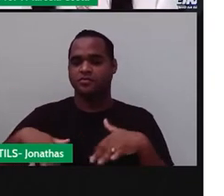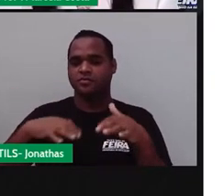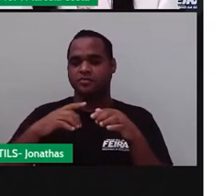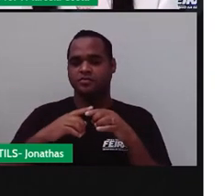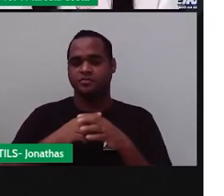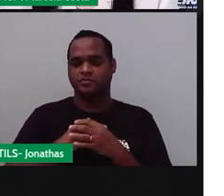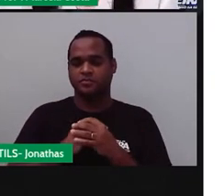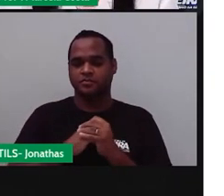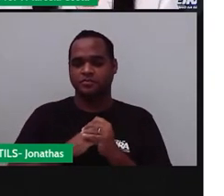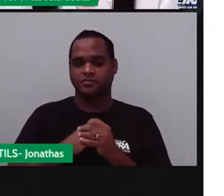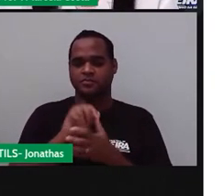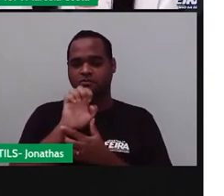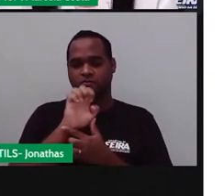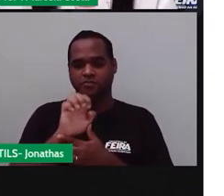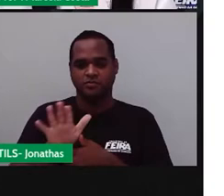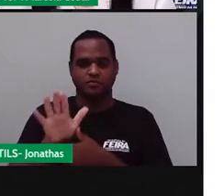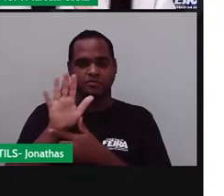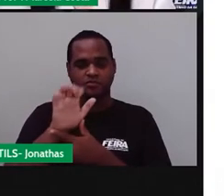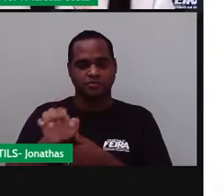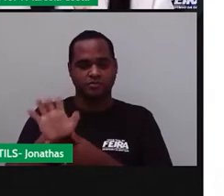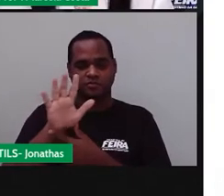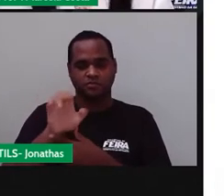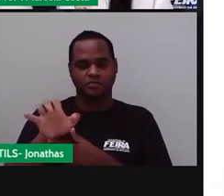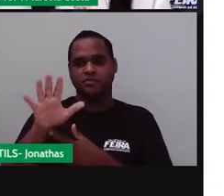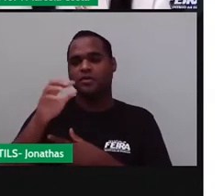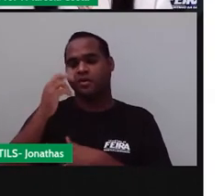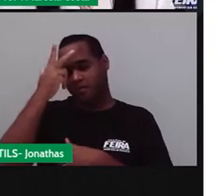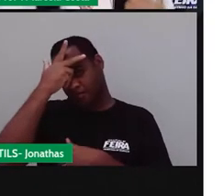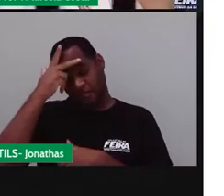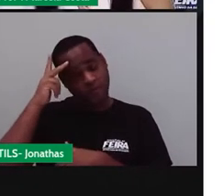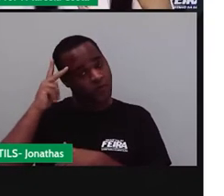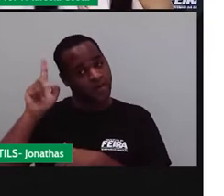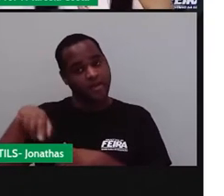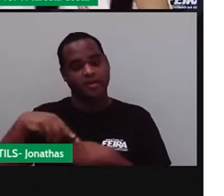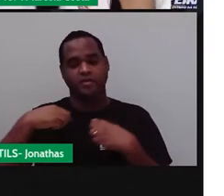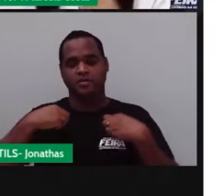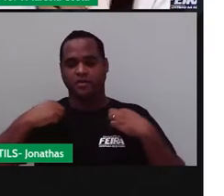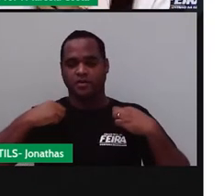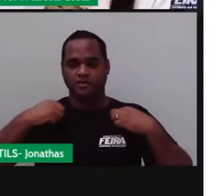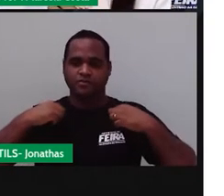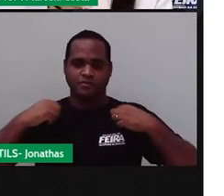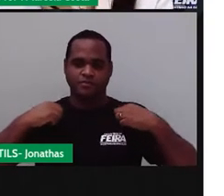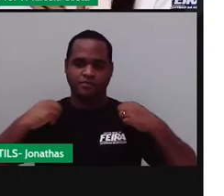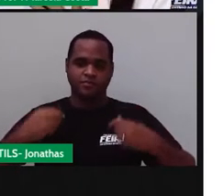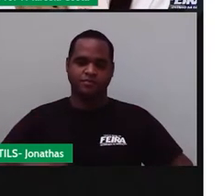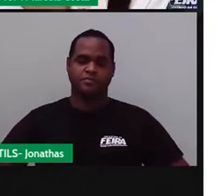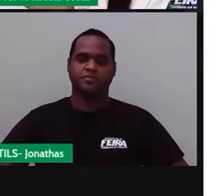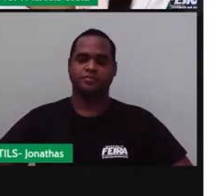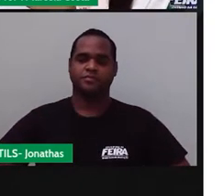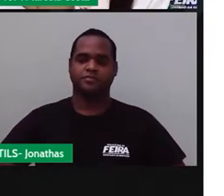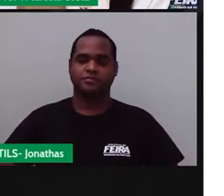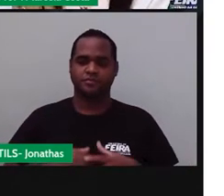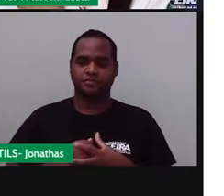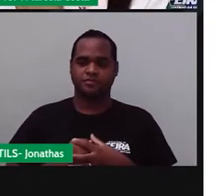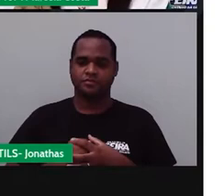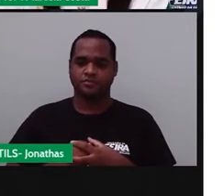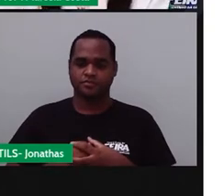Ah, Europa. Olha as pessoas com roupa. Uma roupa